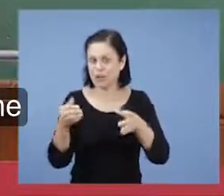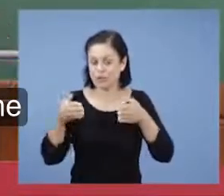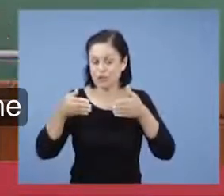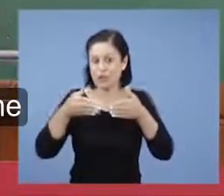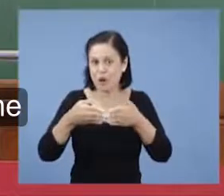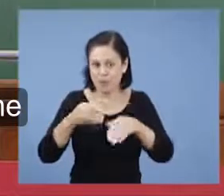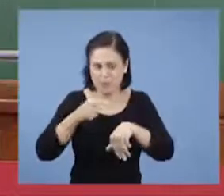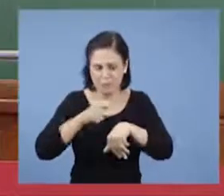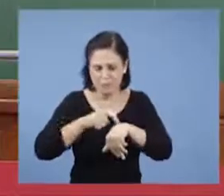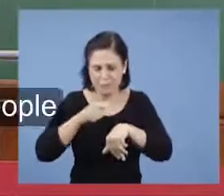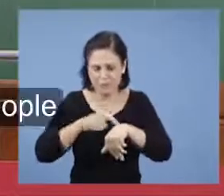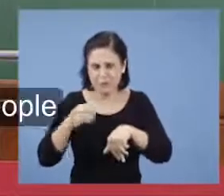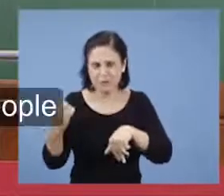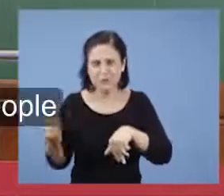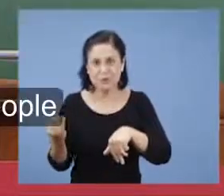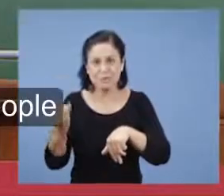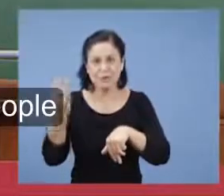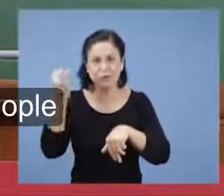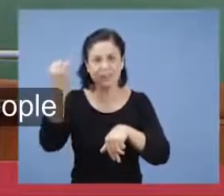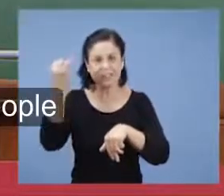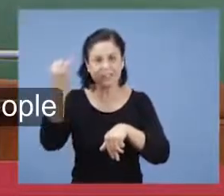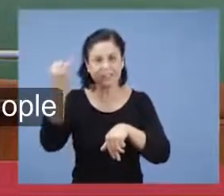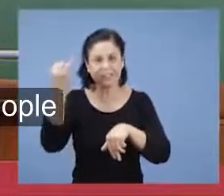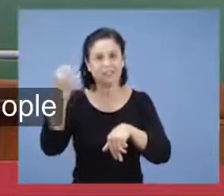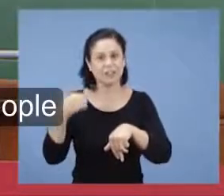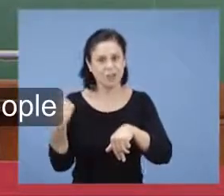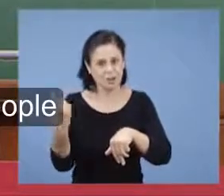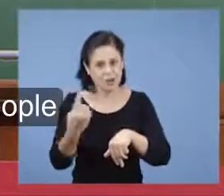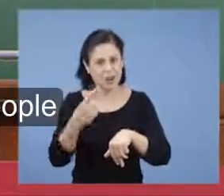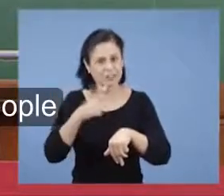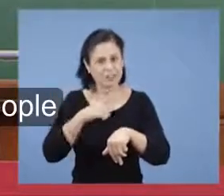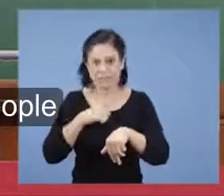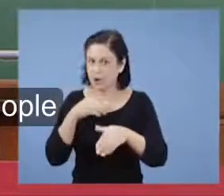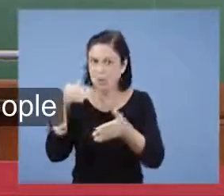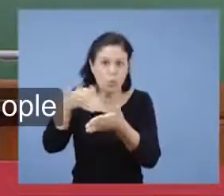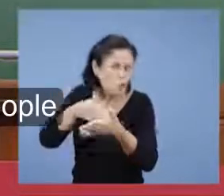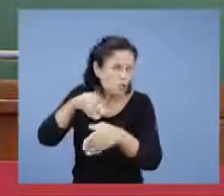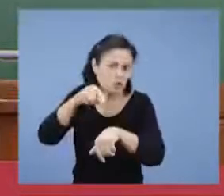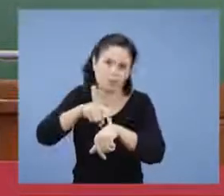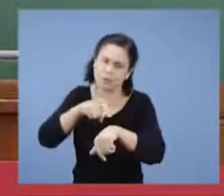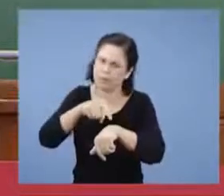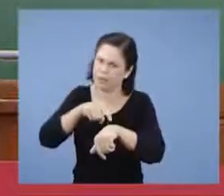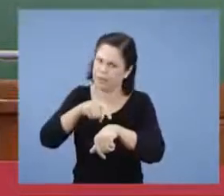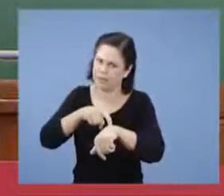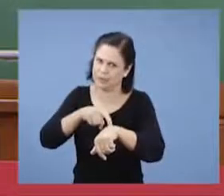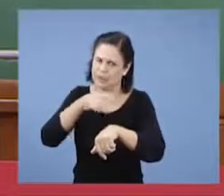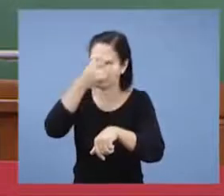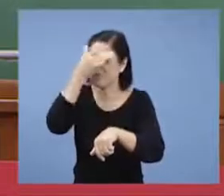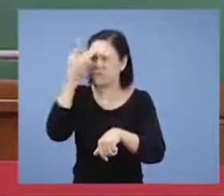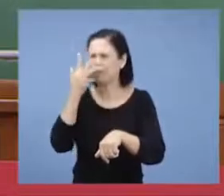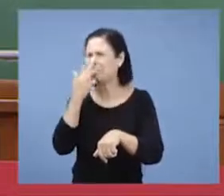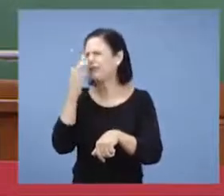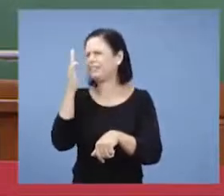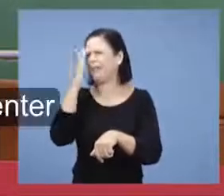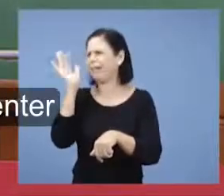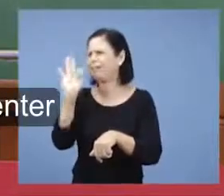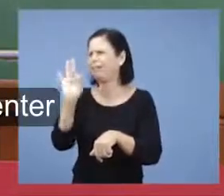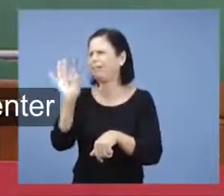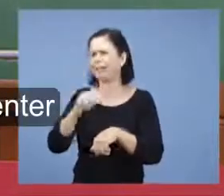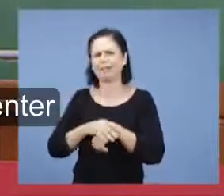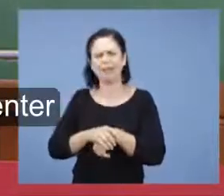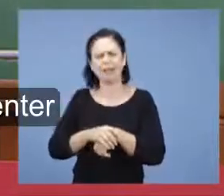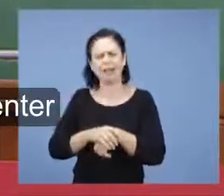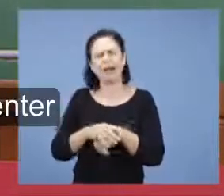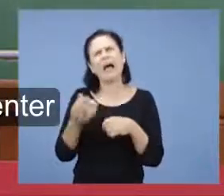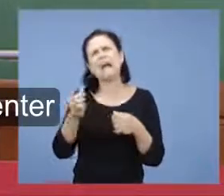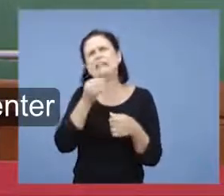necessário, que a igreja tem. E o último momento. As pessoas não estão entendendo isso. Que quando você abre